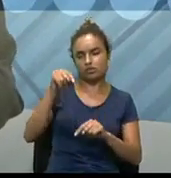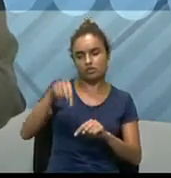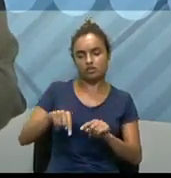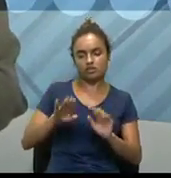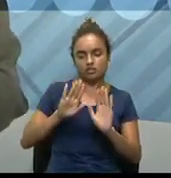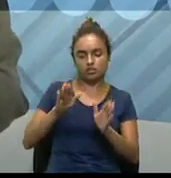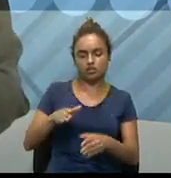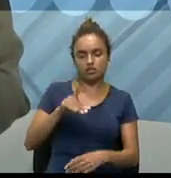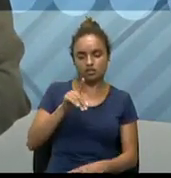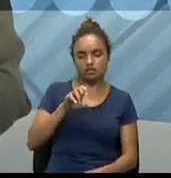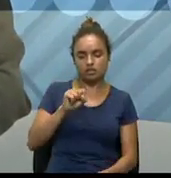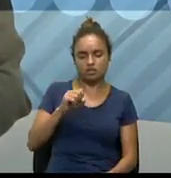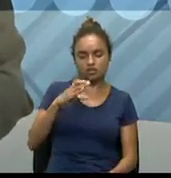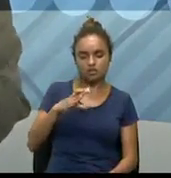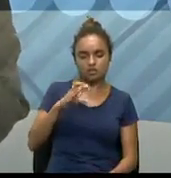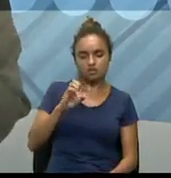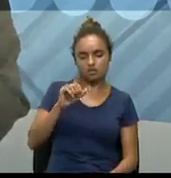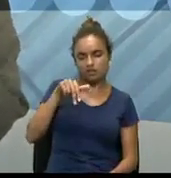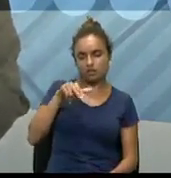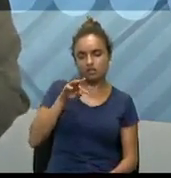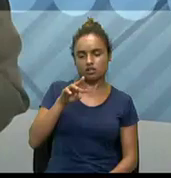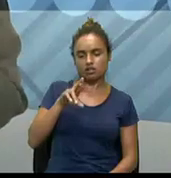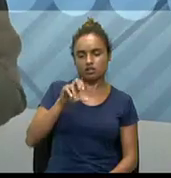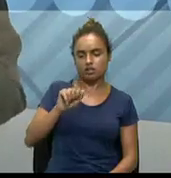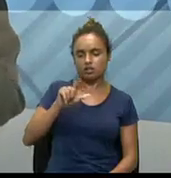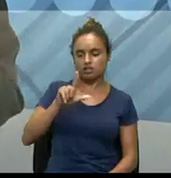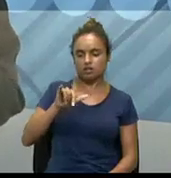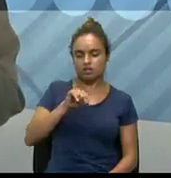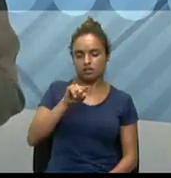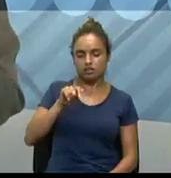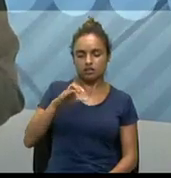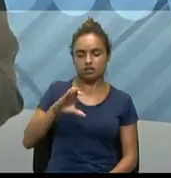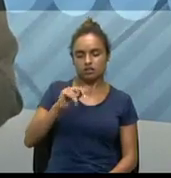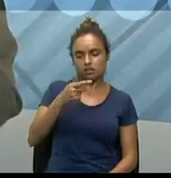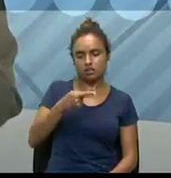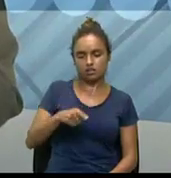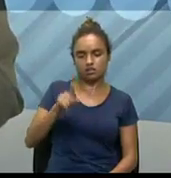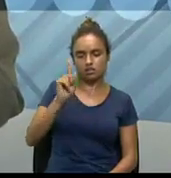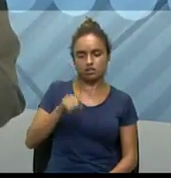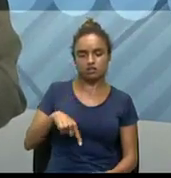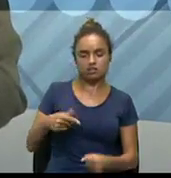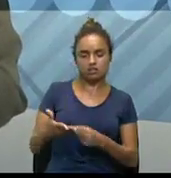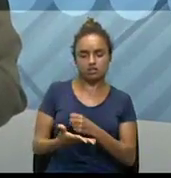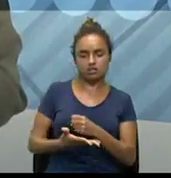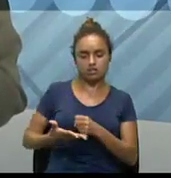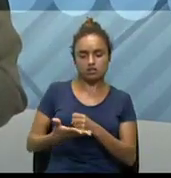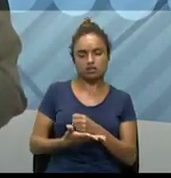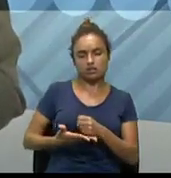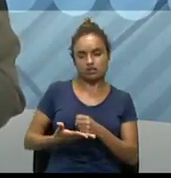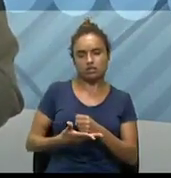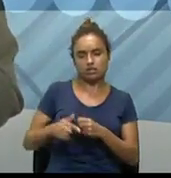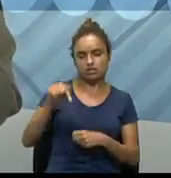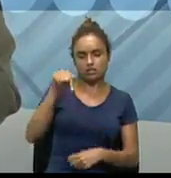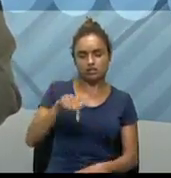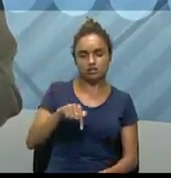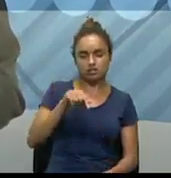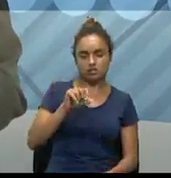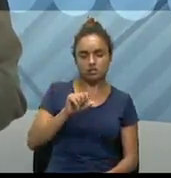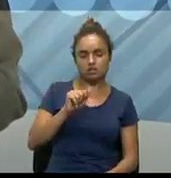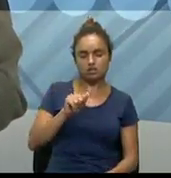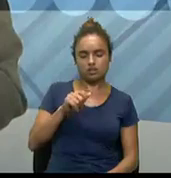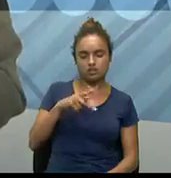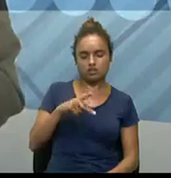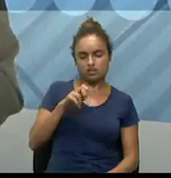da descentralização e a partir daí é que vem o aperfeiçoamento